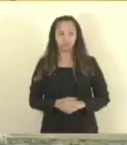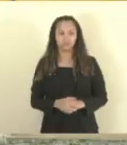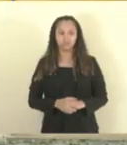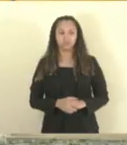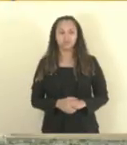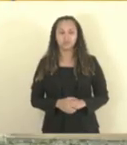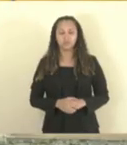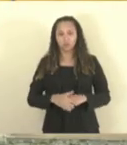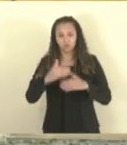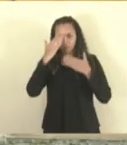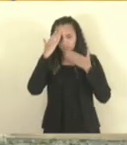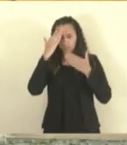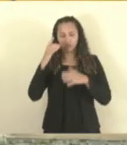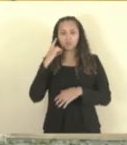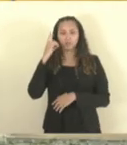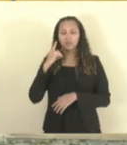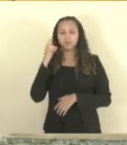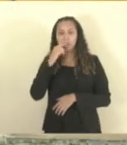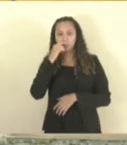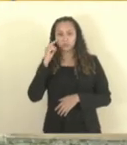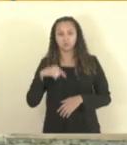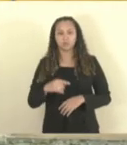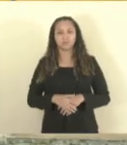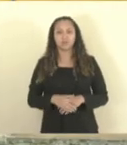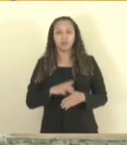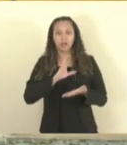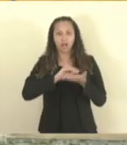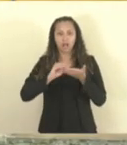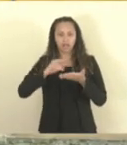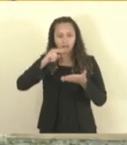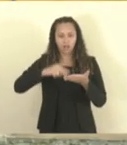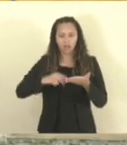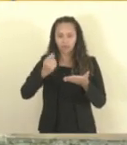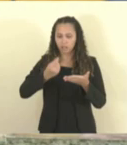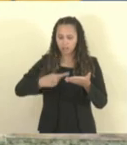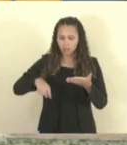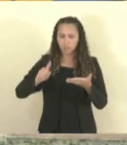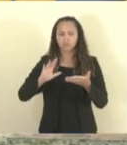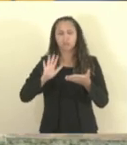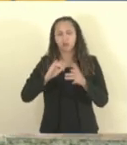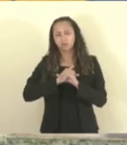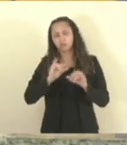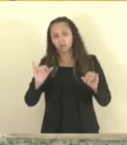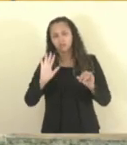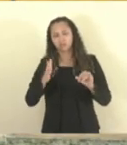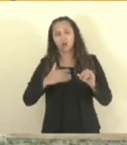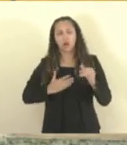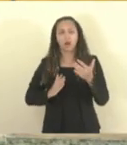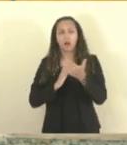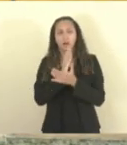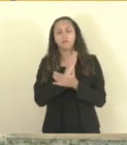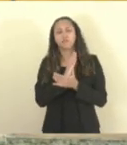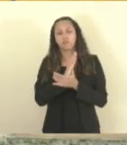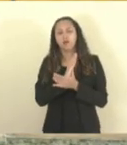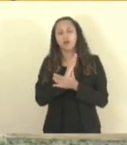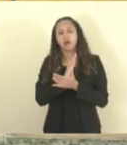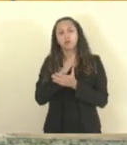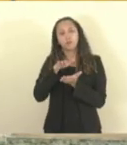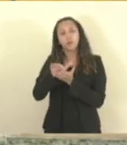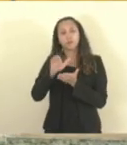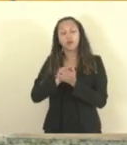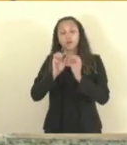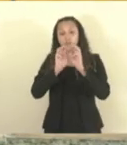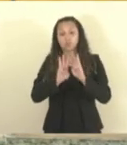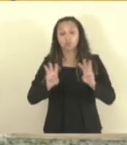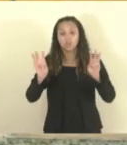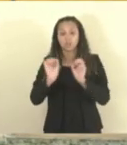Muito obrigado, deputado capitão Assunção. Fica dispensada a leitura da APA da sessão anterior, mas declaro aprovada conforme foi disponibilizada